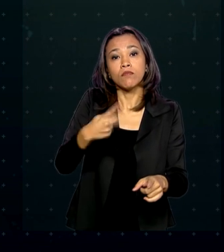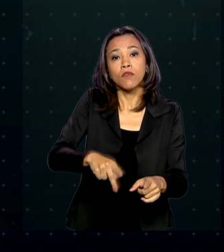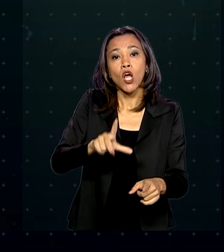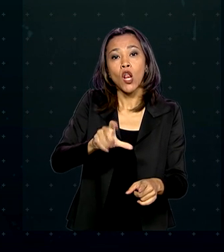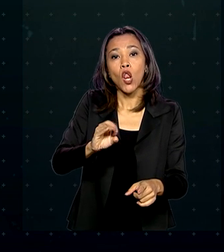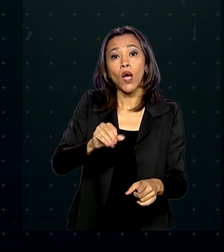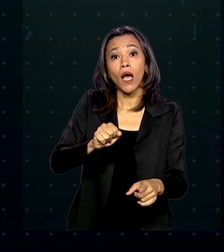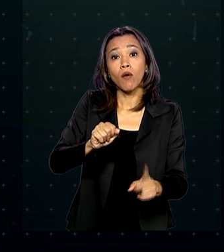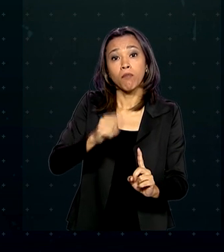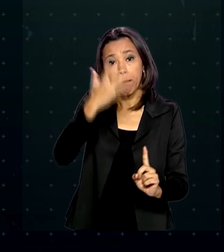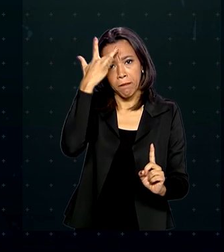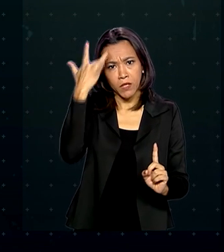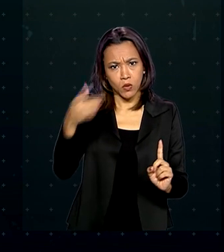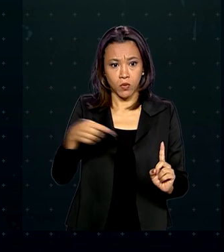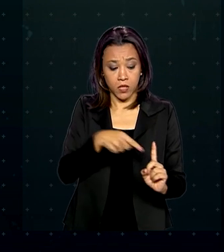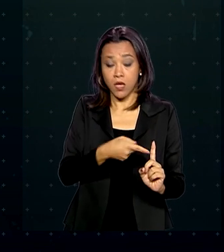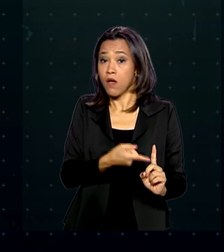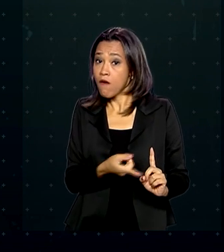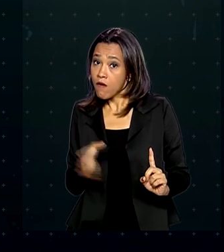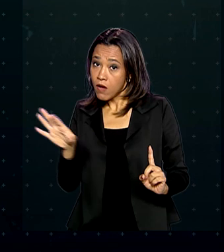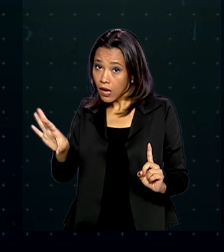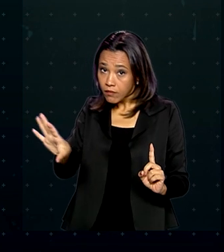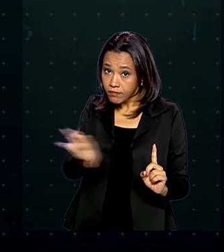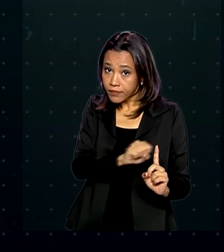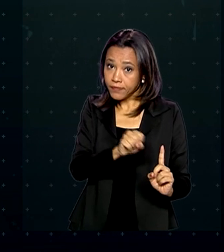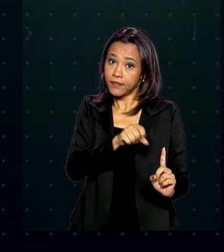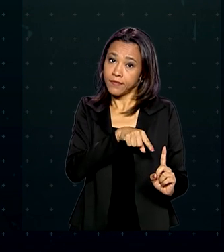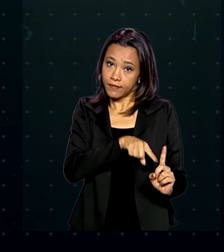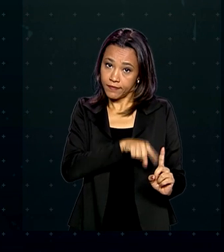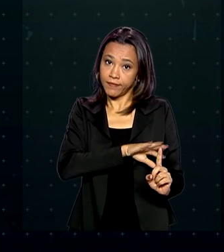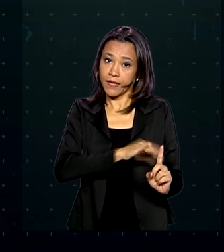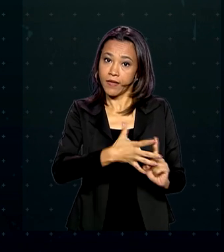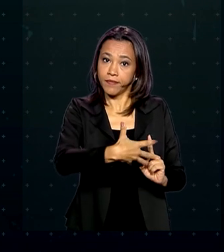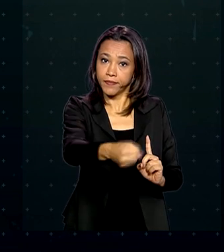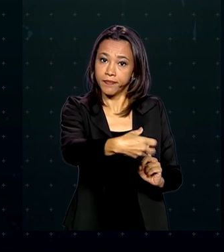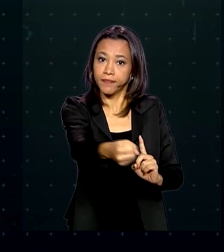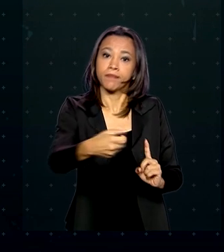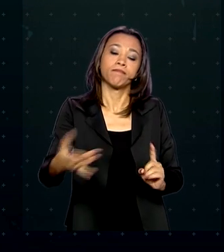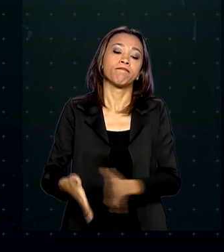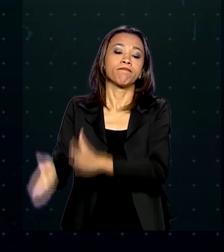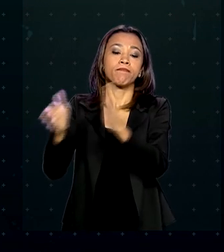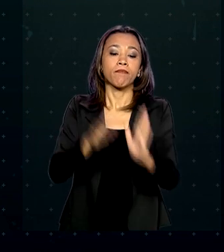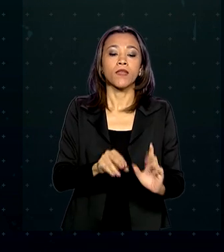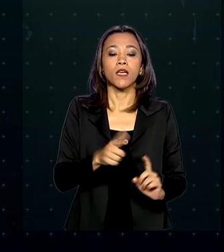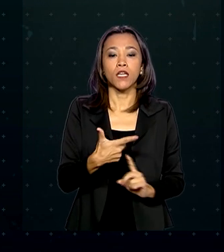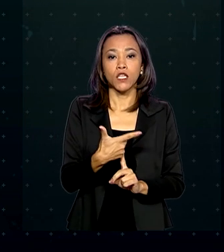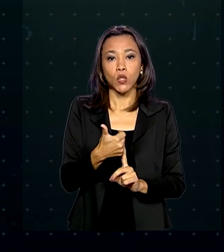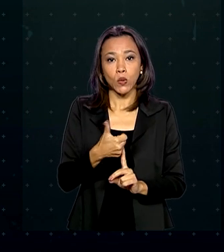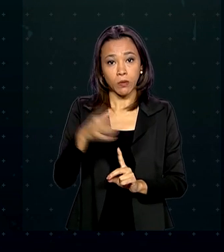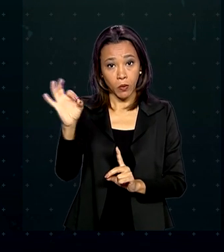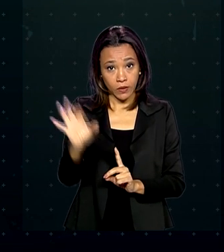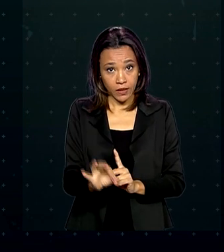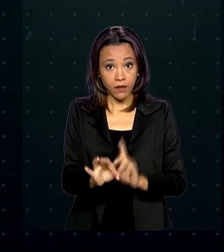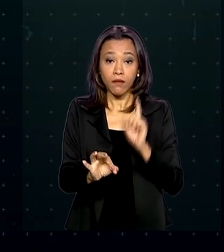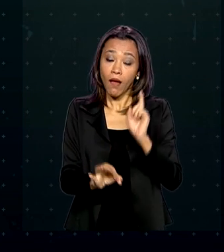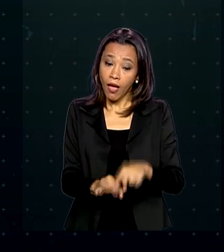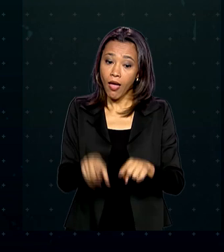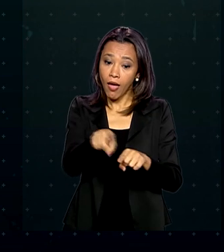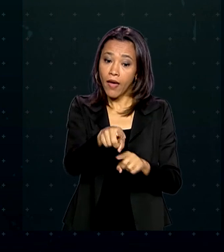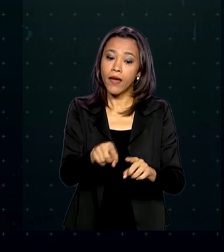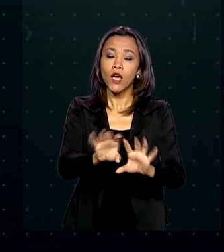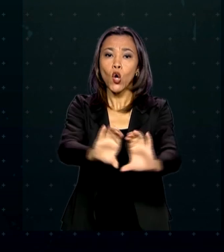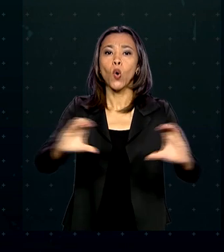adquiridos de pessoas que foram infectadas fora do país. E 12% resultado de transmissão